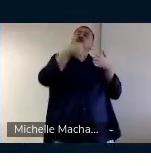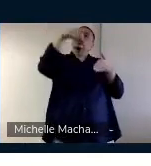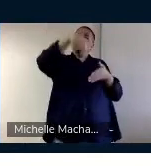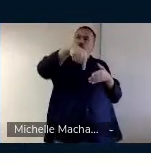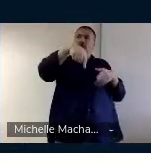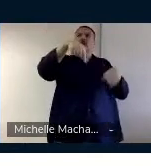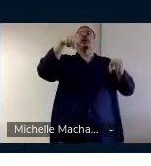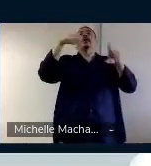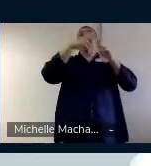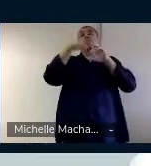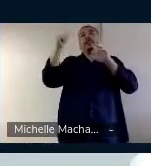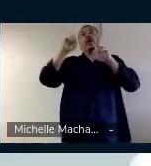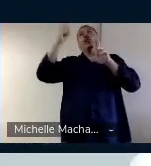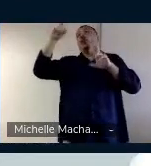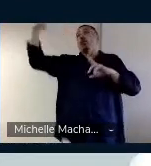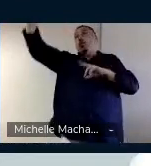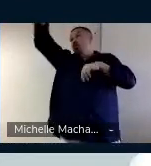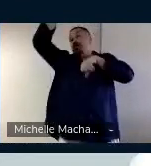Brasil.